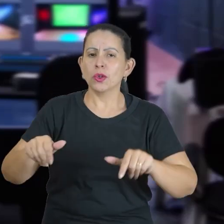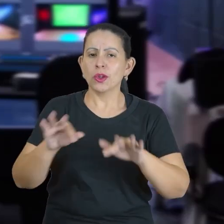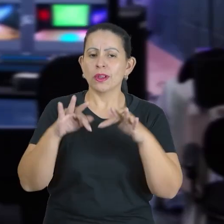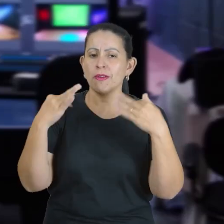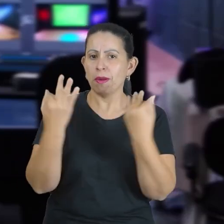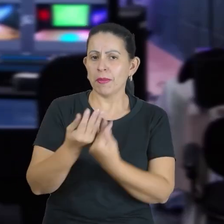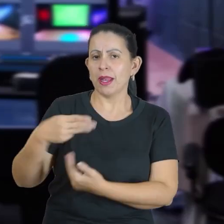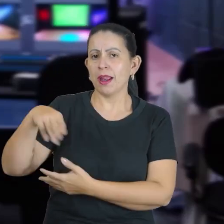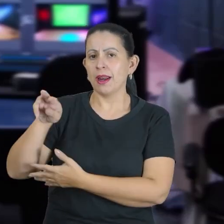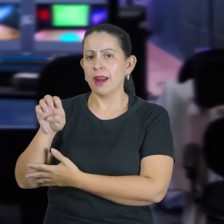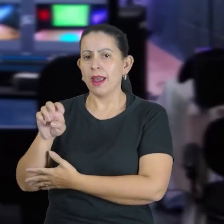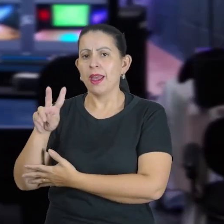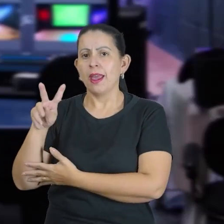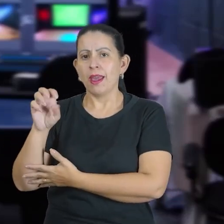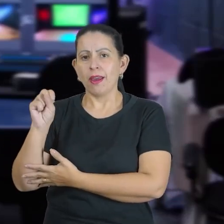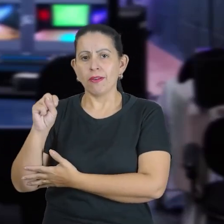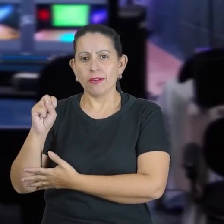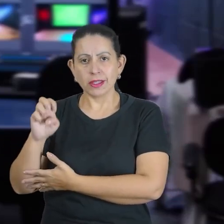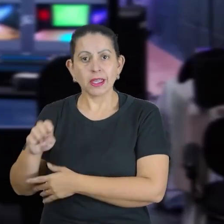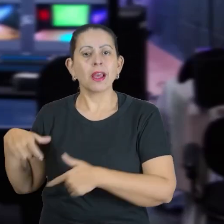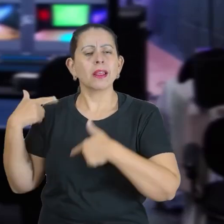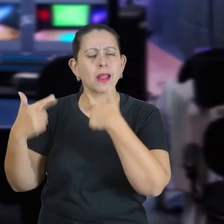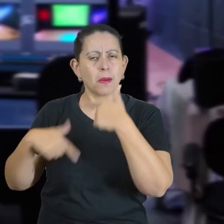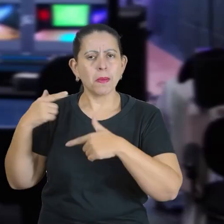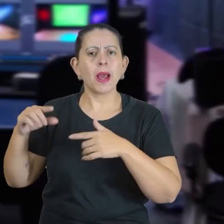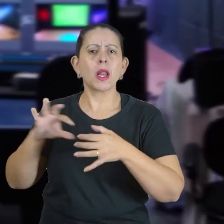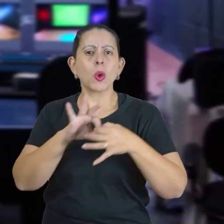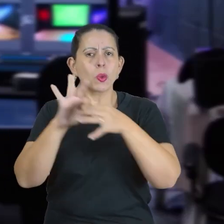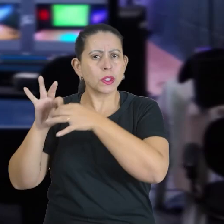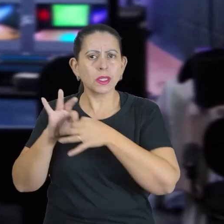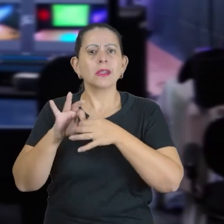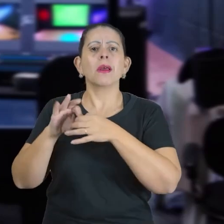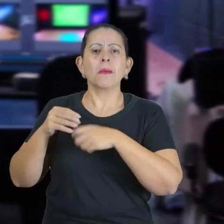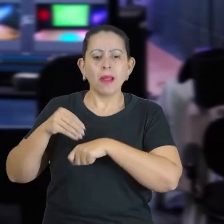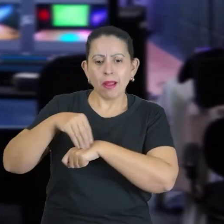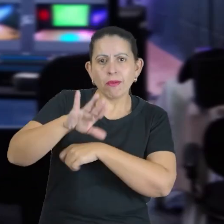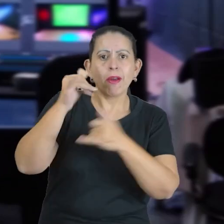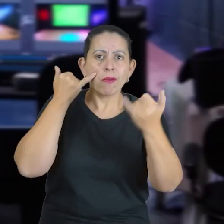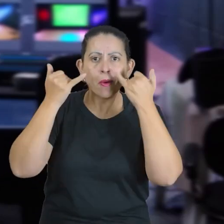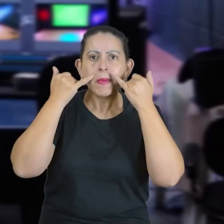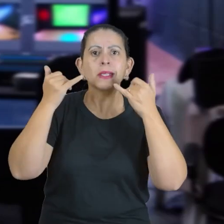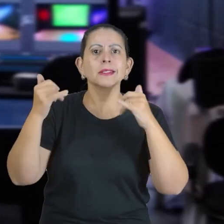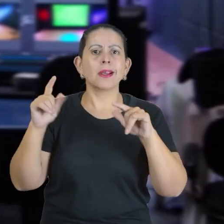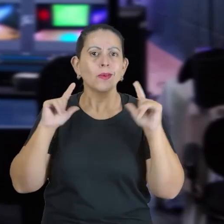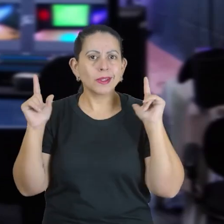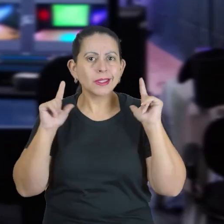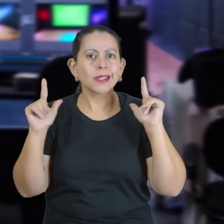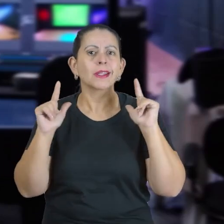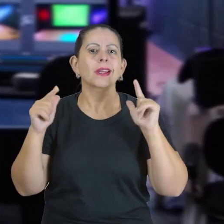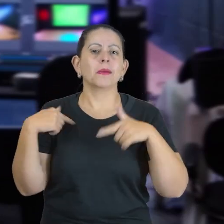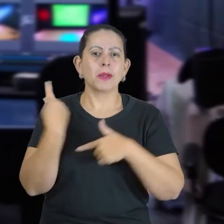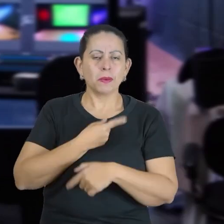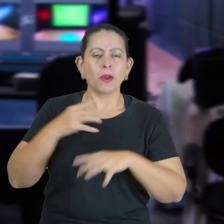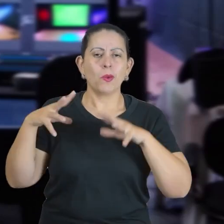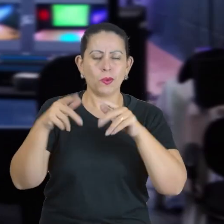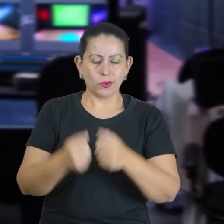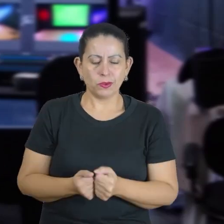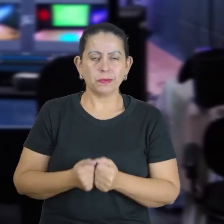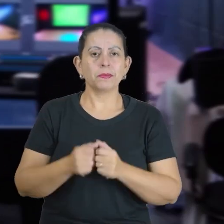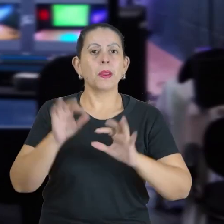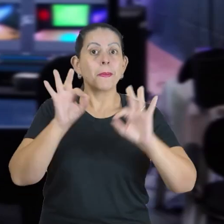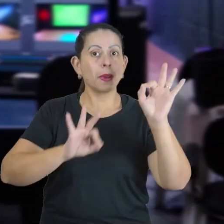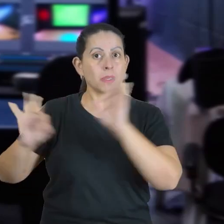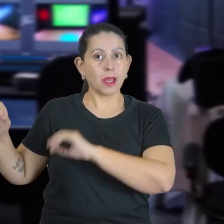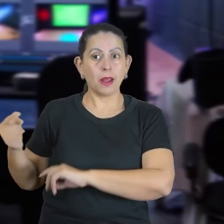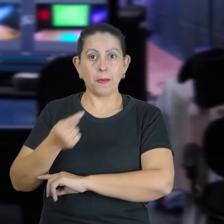a família Neves, que trabalha unida para levar informação e entretenimento para todos nós. E prepare-se, porque o